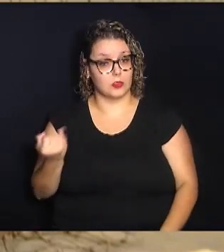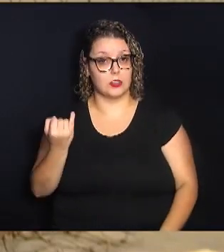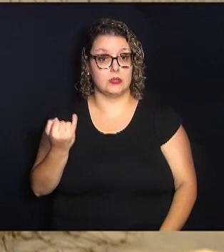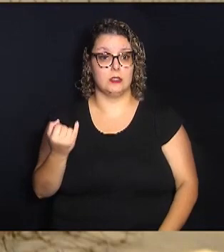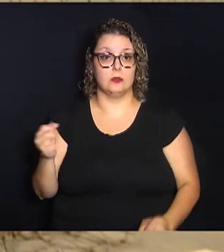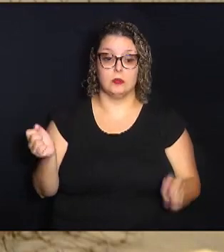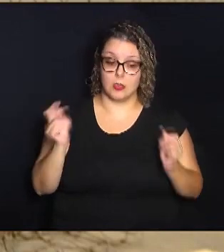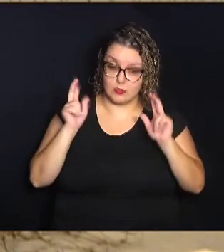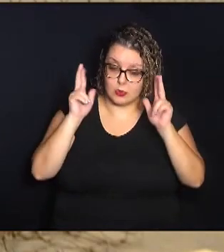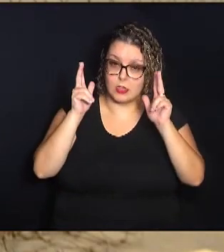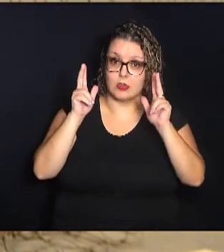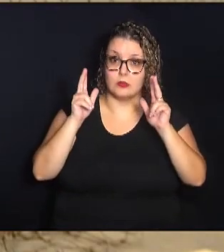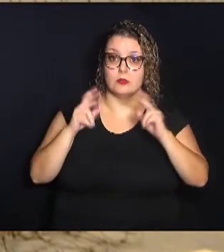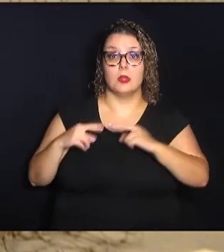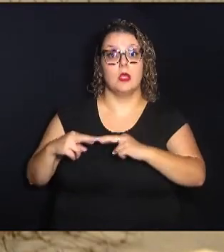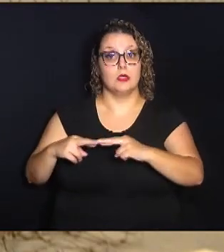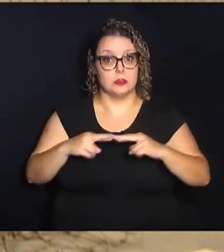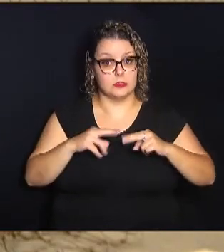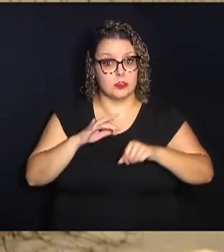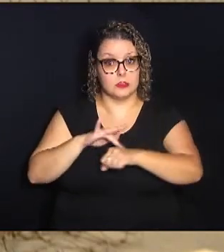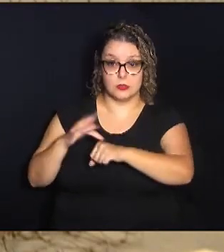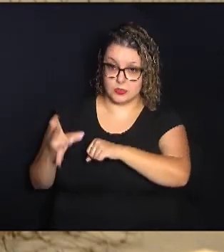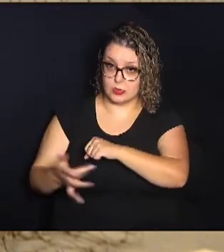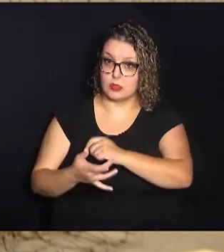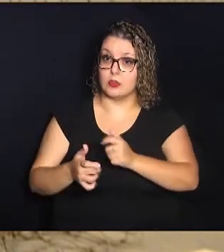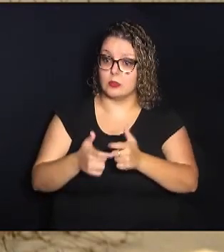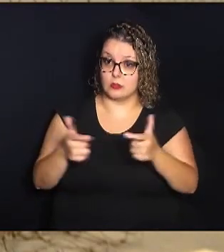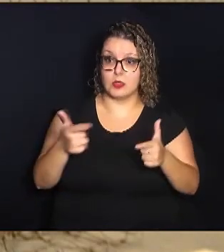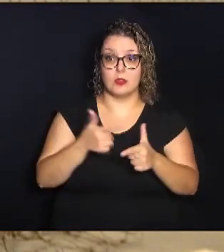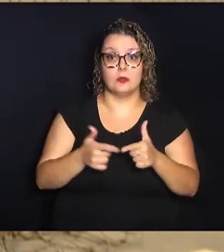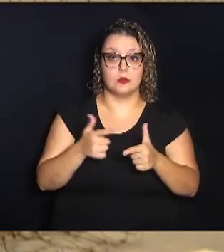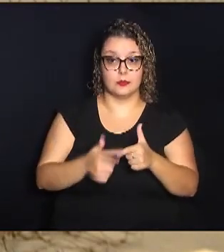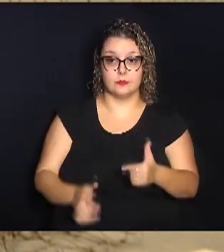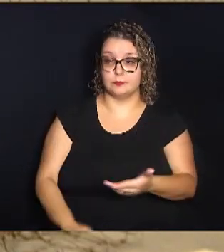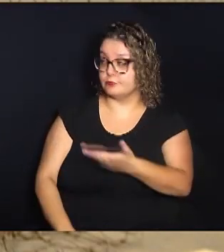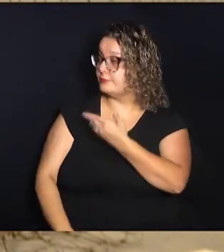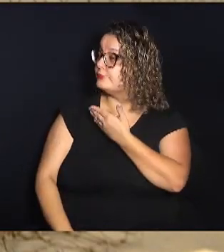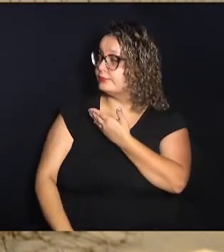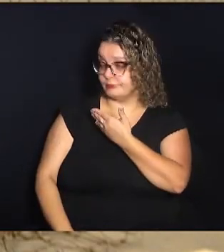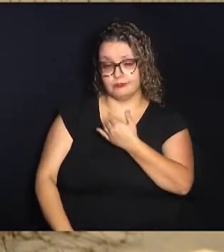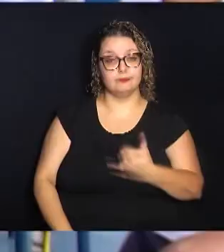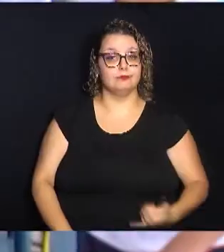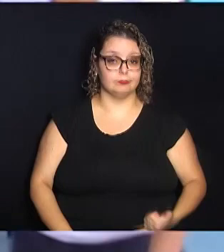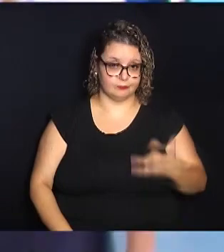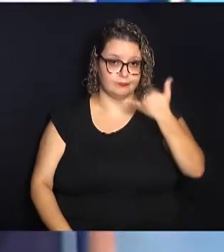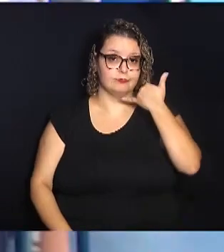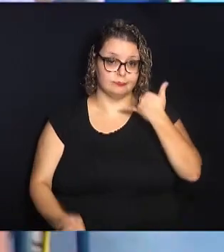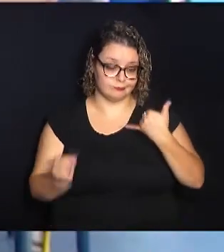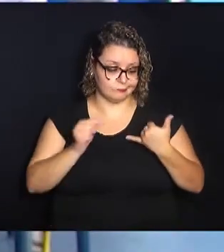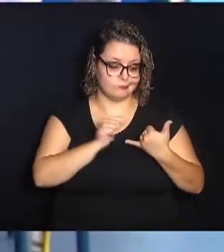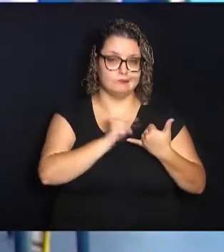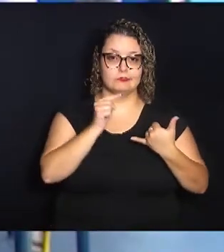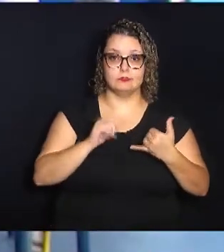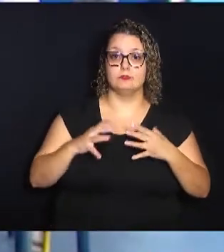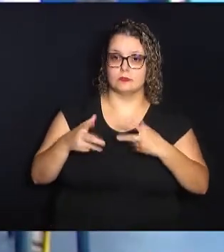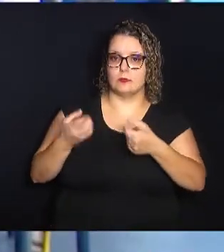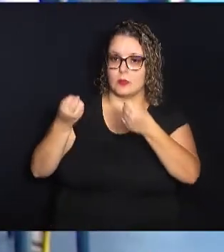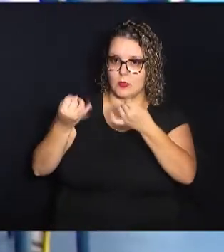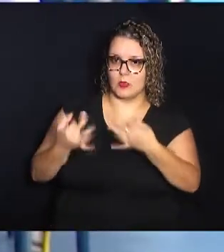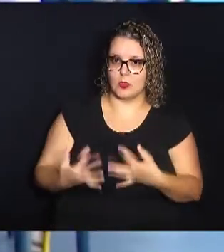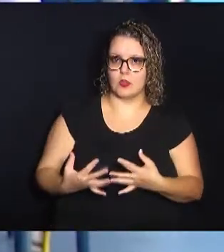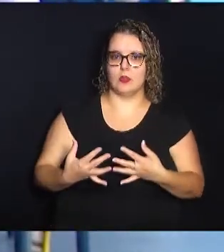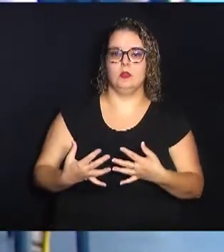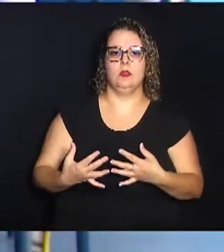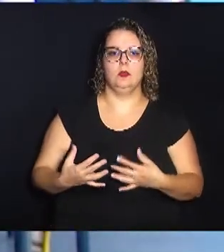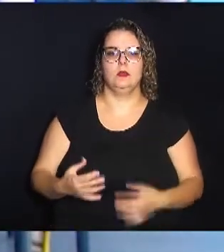atenção às redes sociais, porque o maior problema pode estar aqui. Há um clique. Todas as orientações vêm da